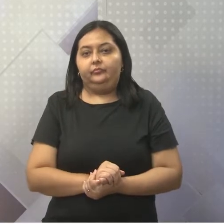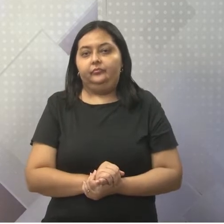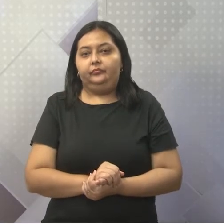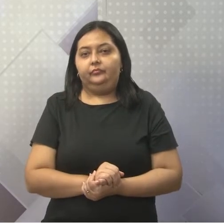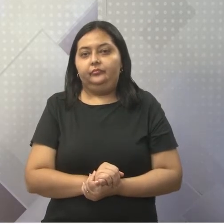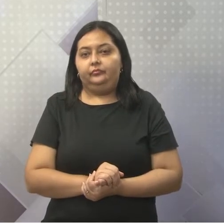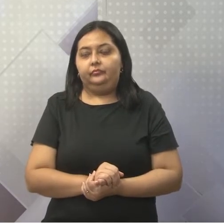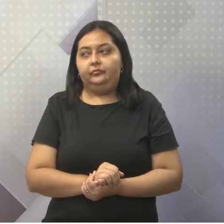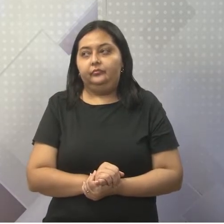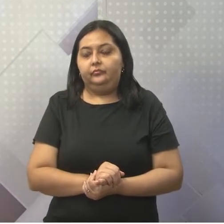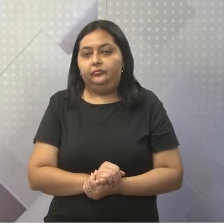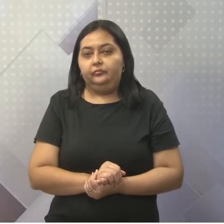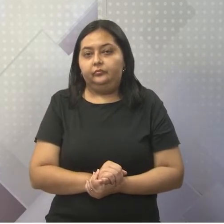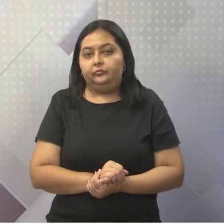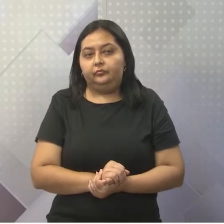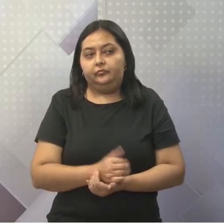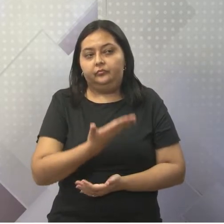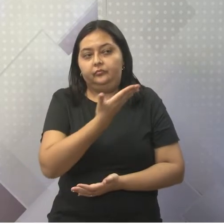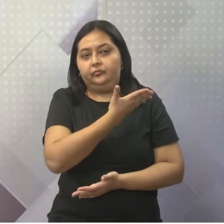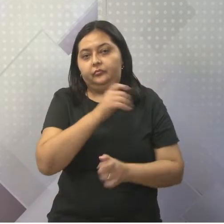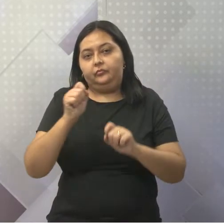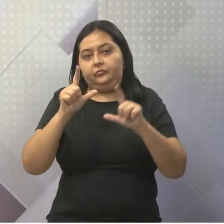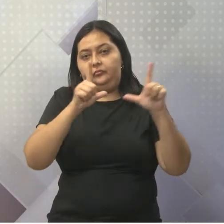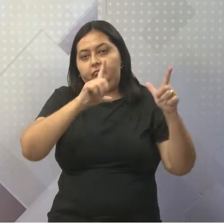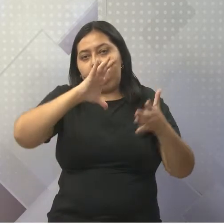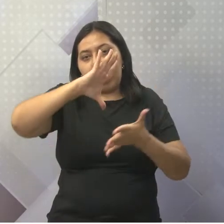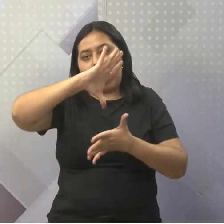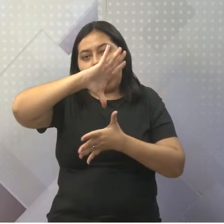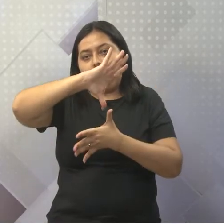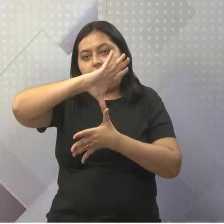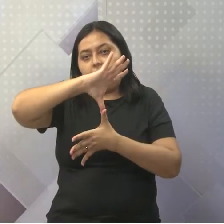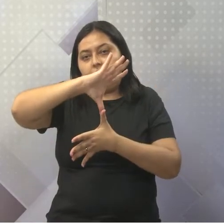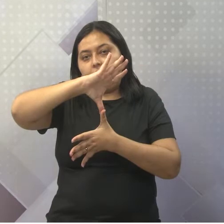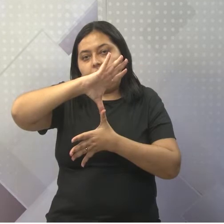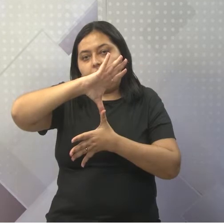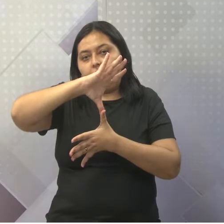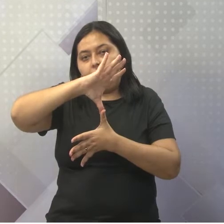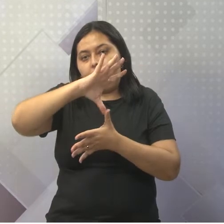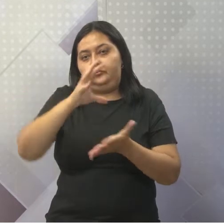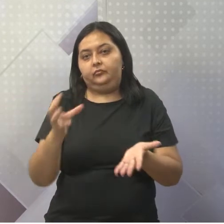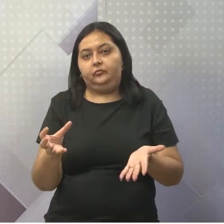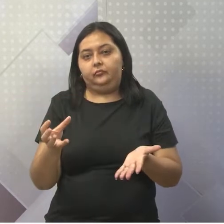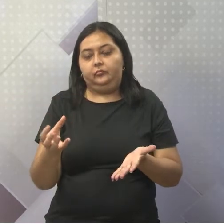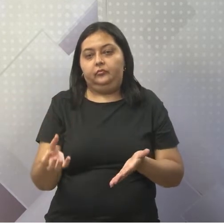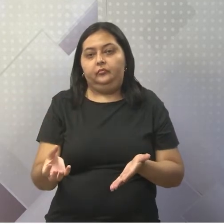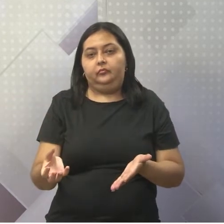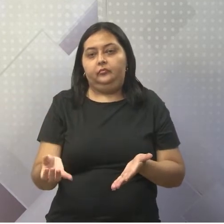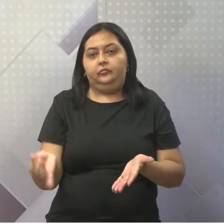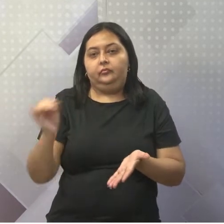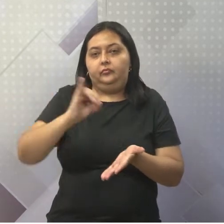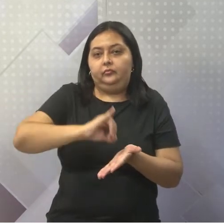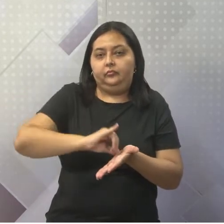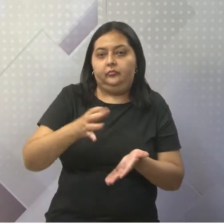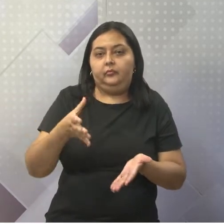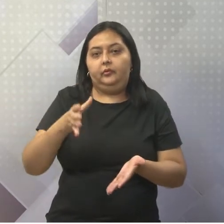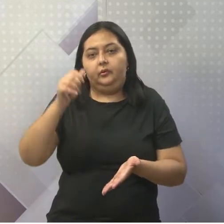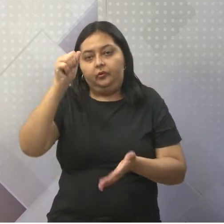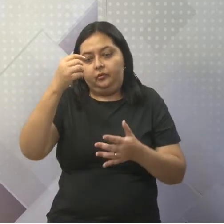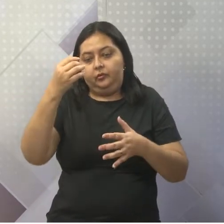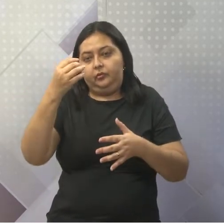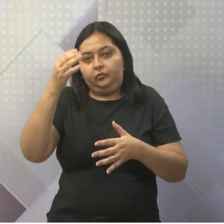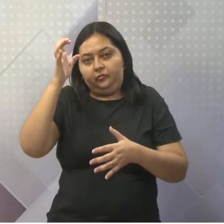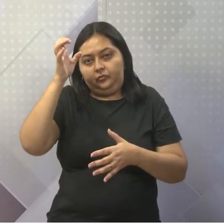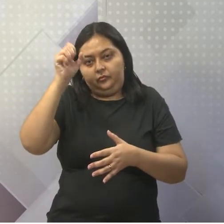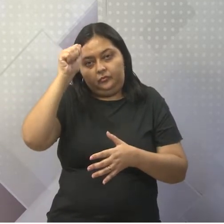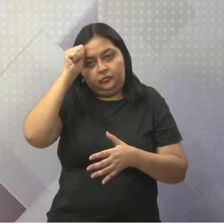Olhem só, aqui nós temos um mapa acerca da colonização do continente africano, que foi legitimado por meio da